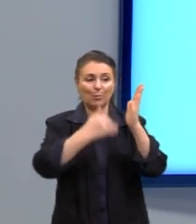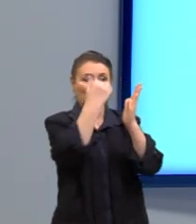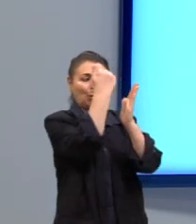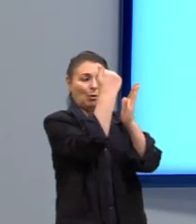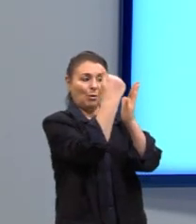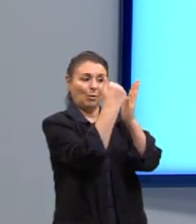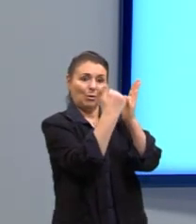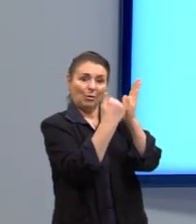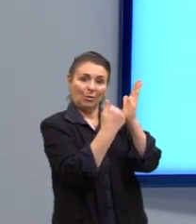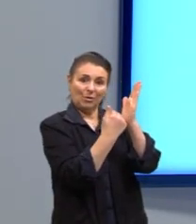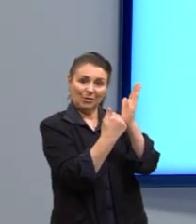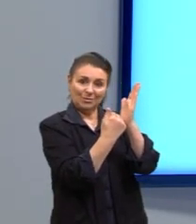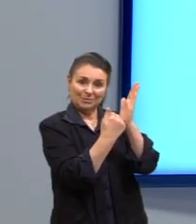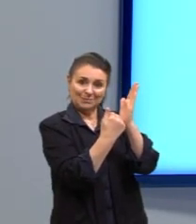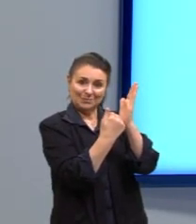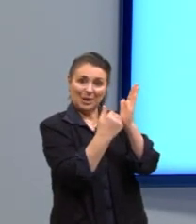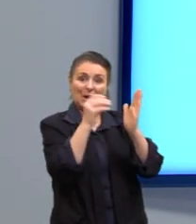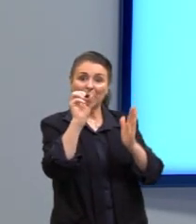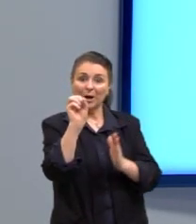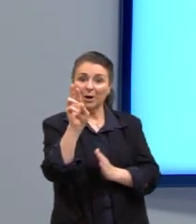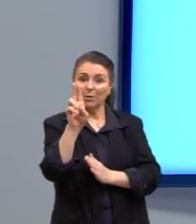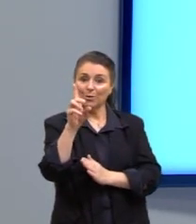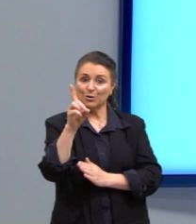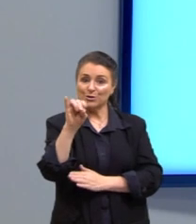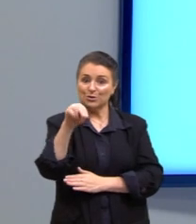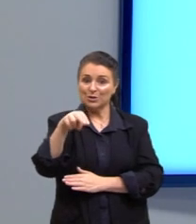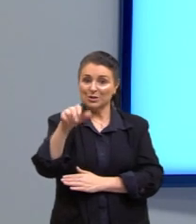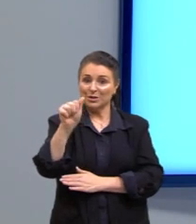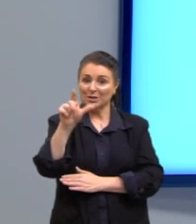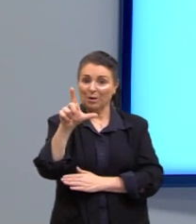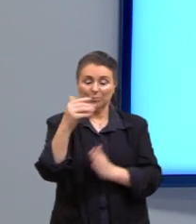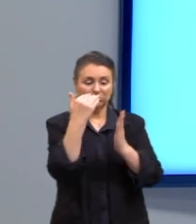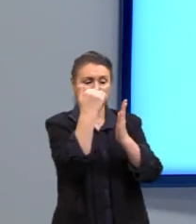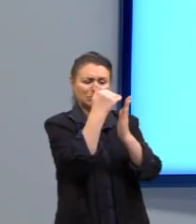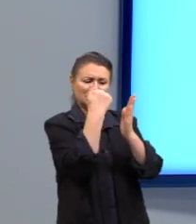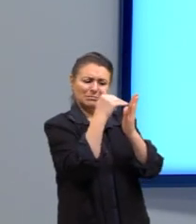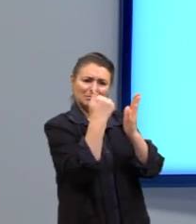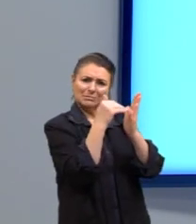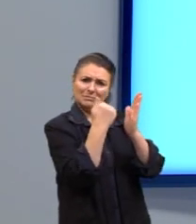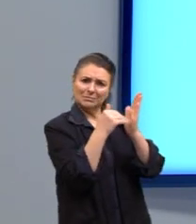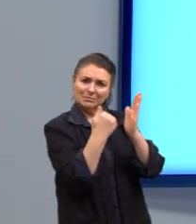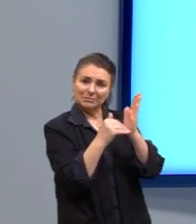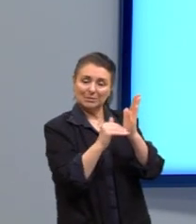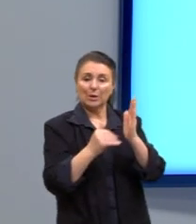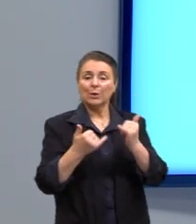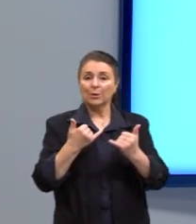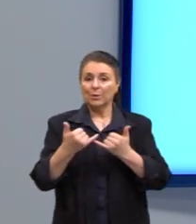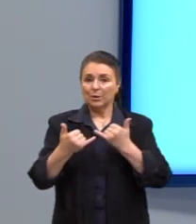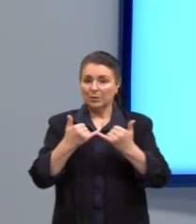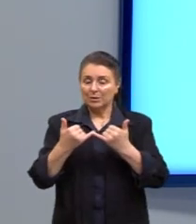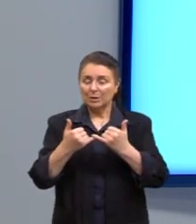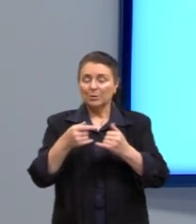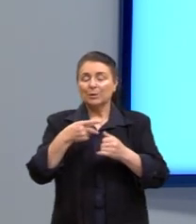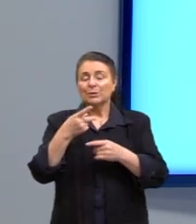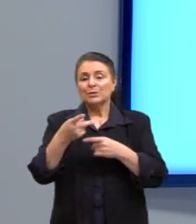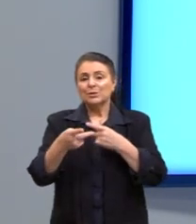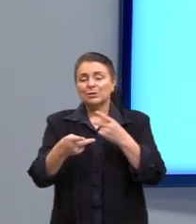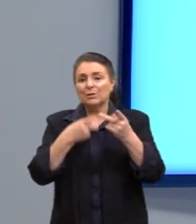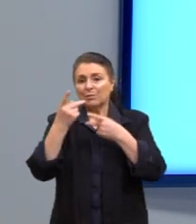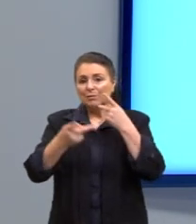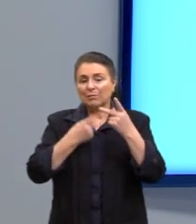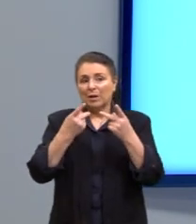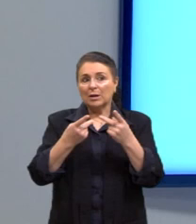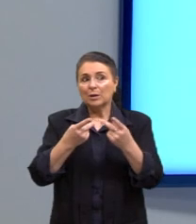chamamos de qualitativa ordinal. O nome já associa, né. Como, por exemplo, quando a gente fala no grau de